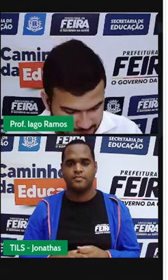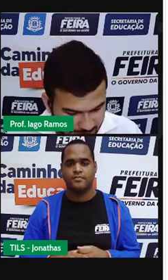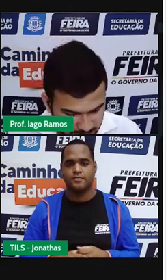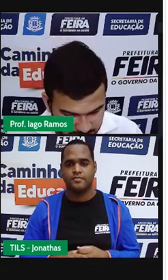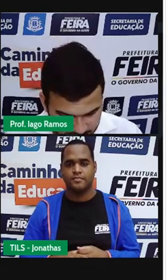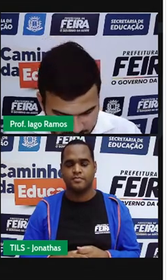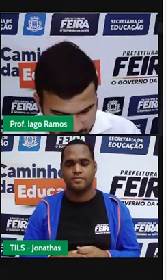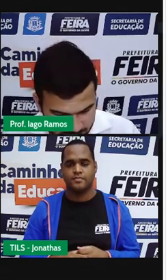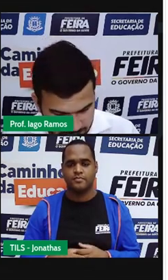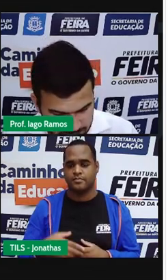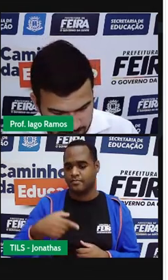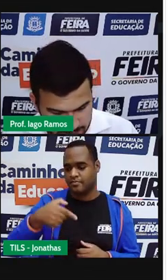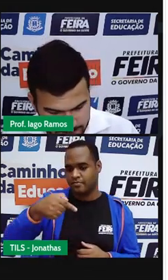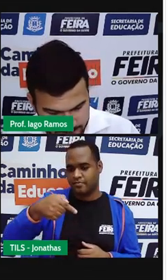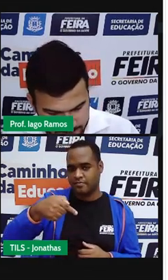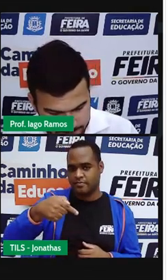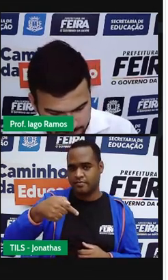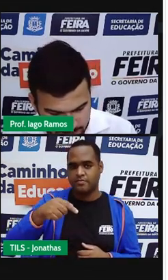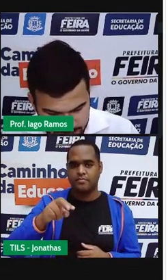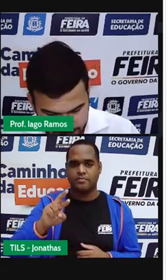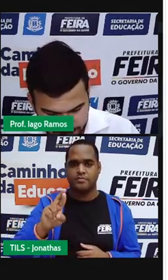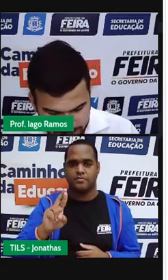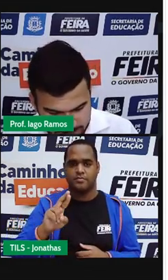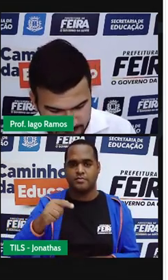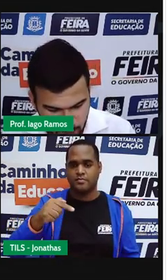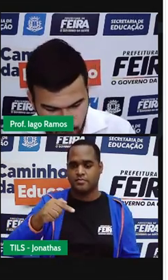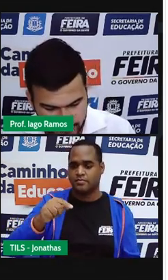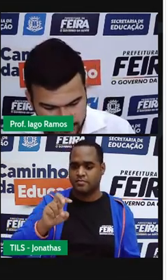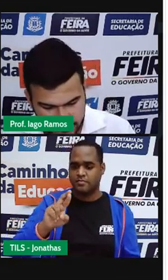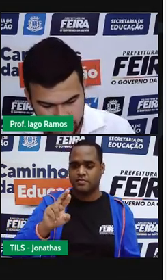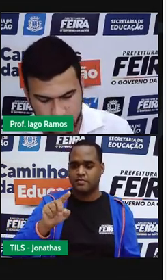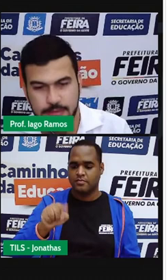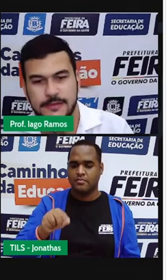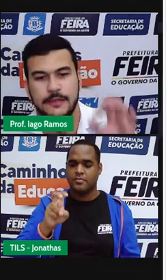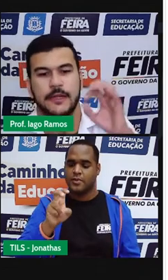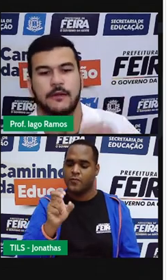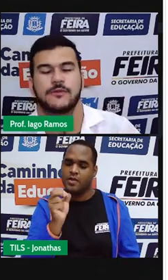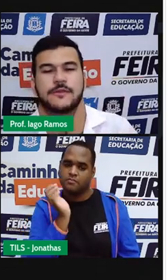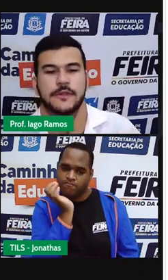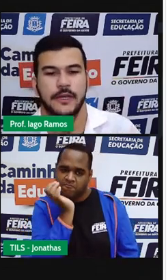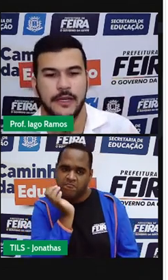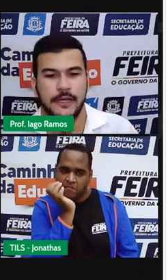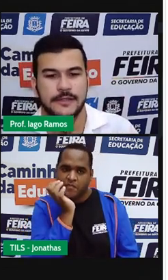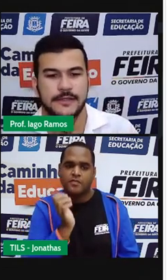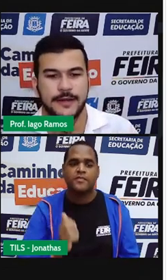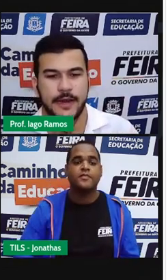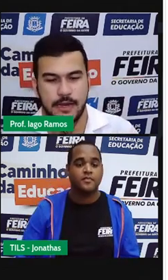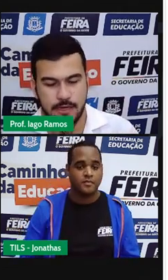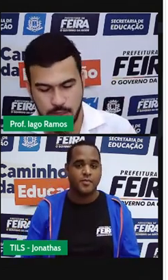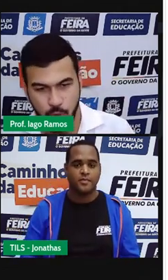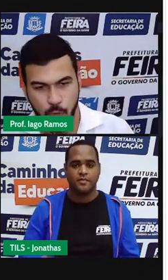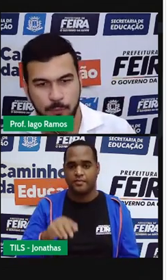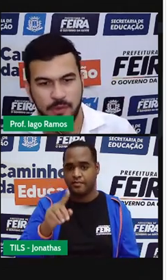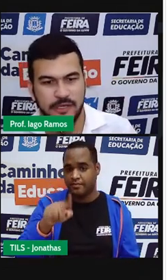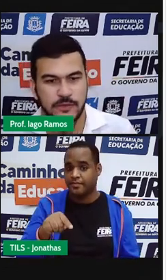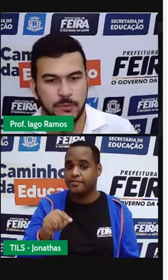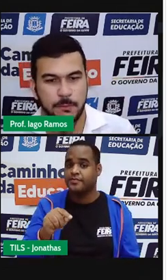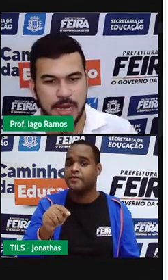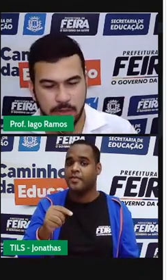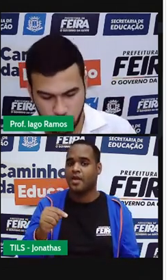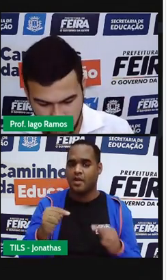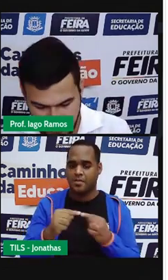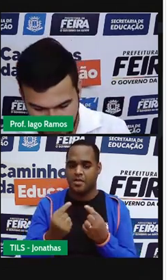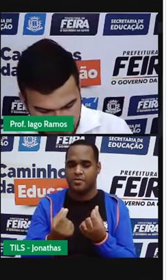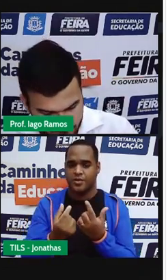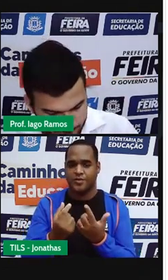R$ 7,50. esse será o preço